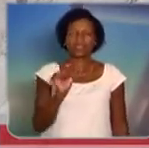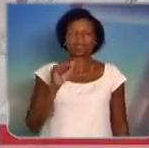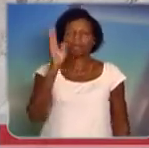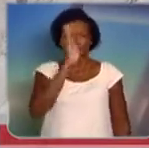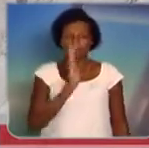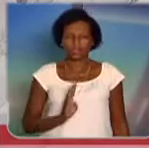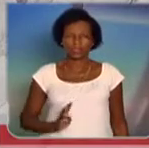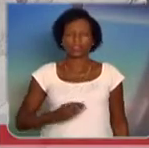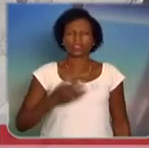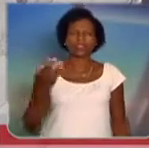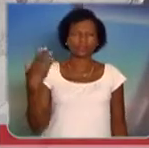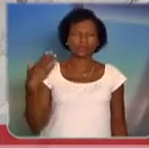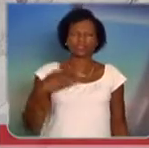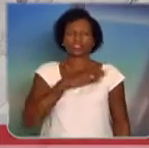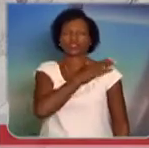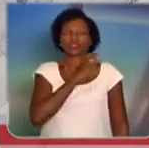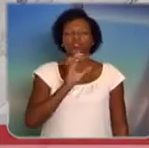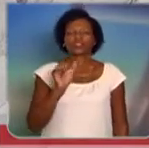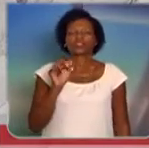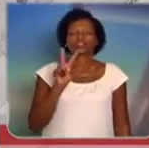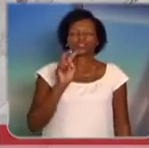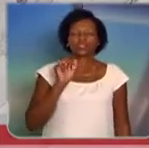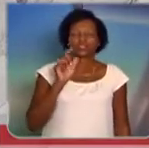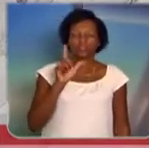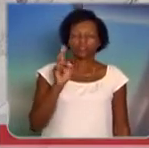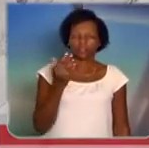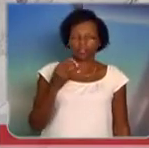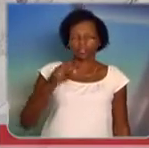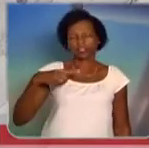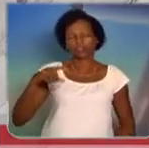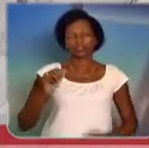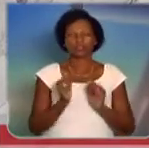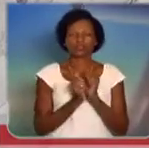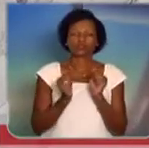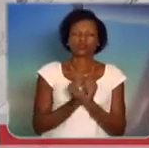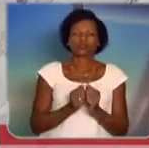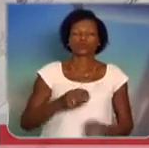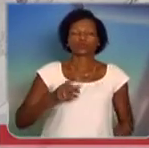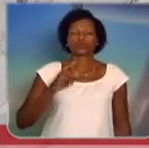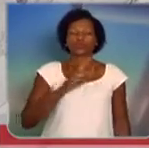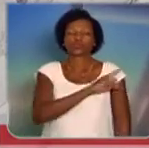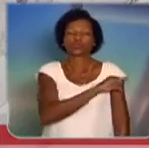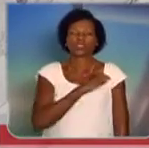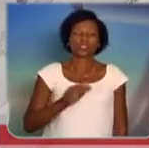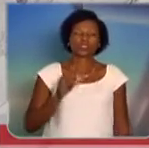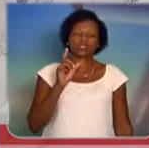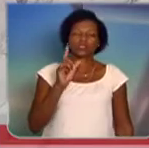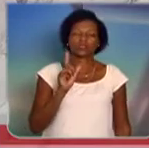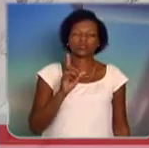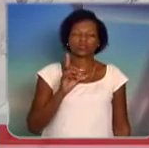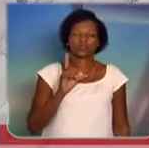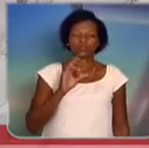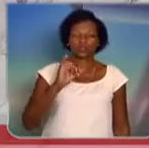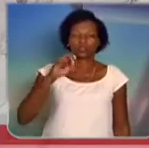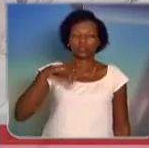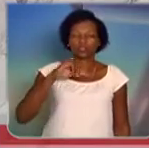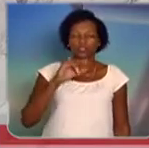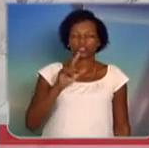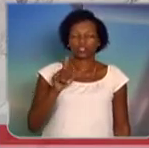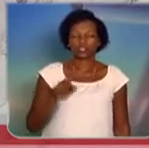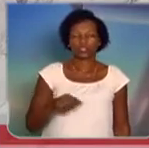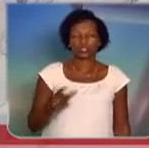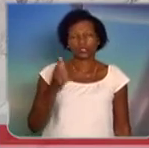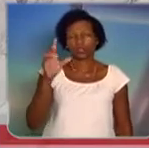que hoje, durante as comemorações, estivemos lá com o General Diniz, com os demais oficiais do Exército, os amigos, onde nós